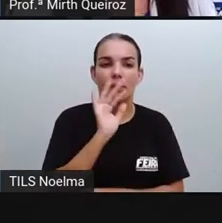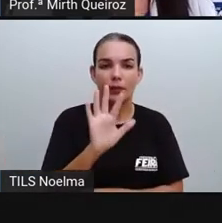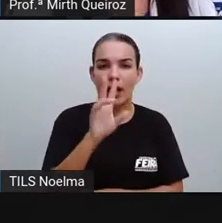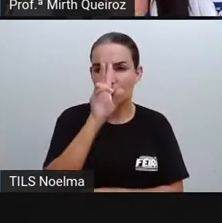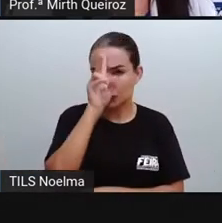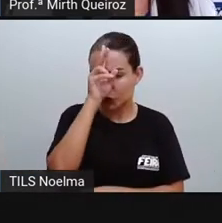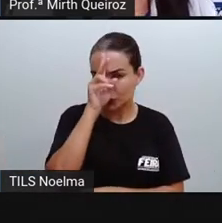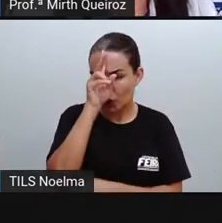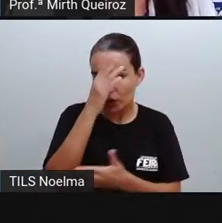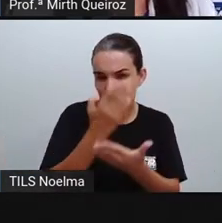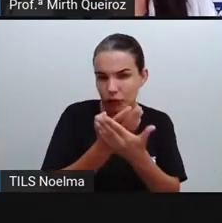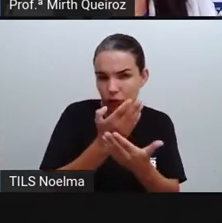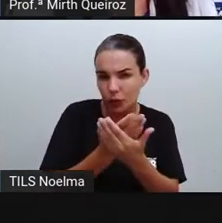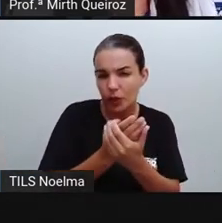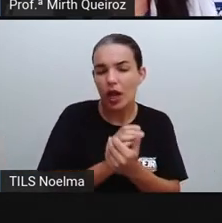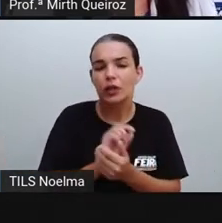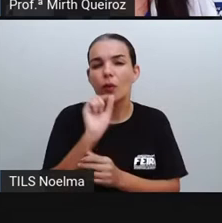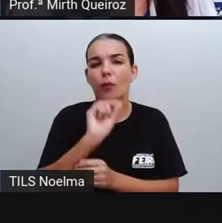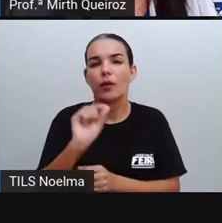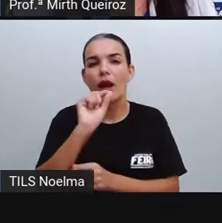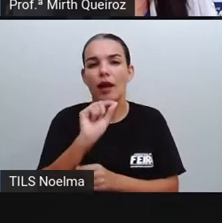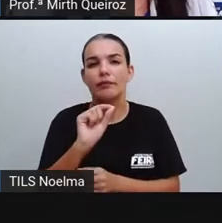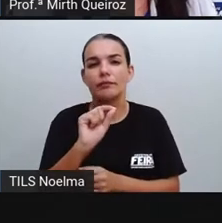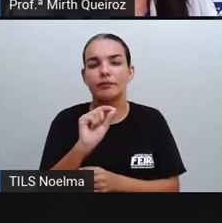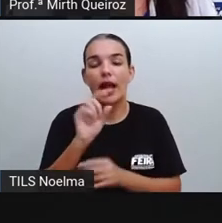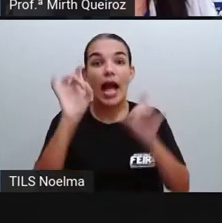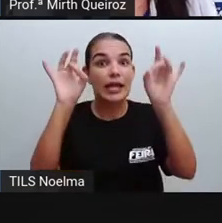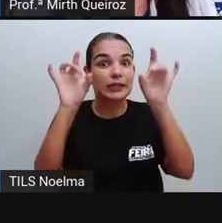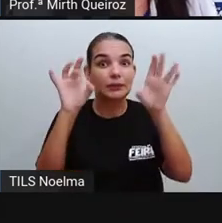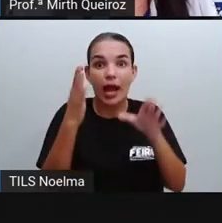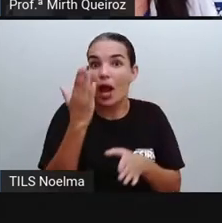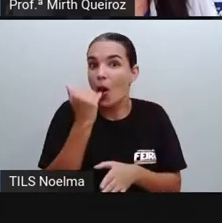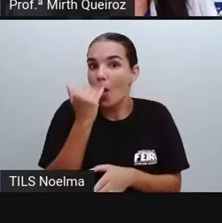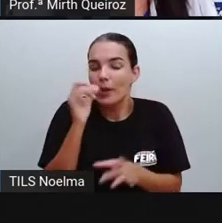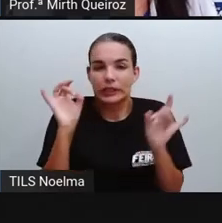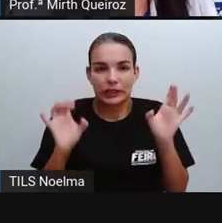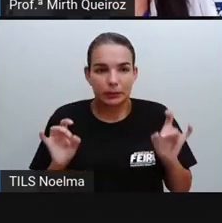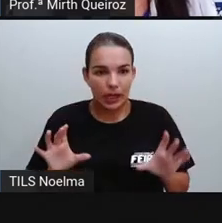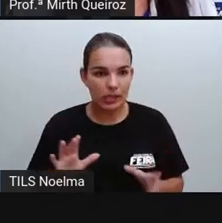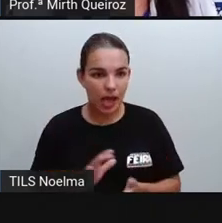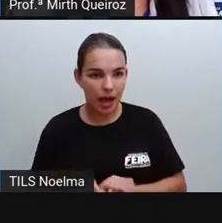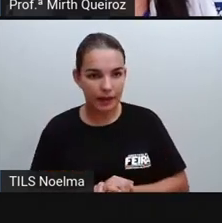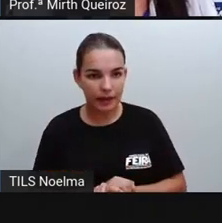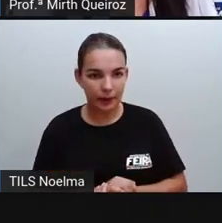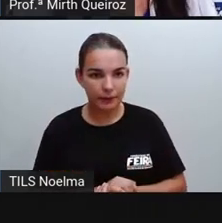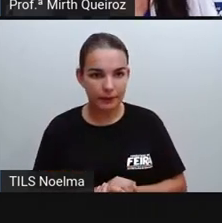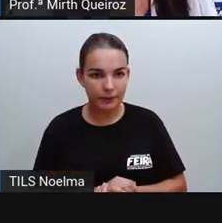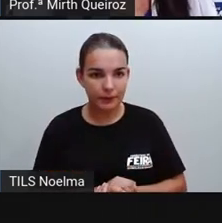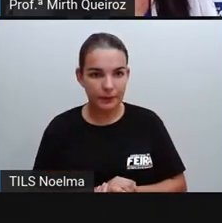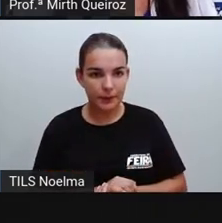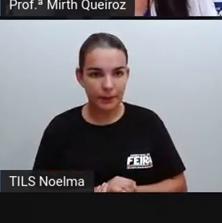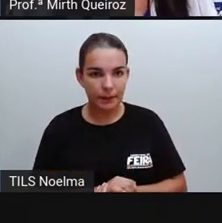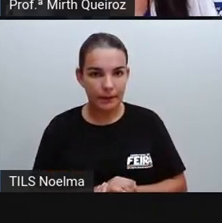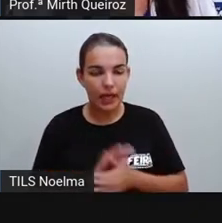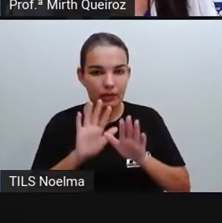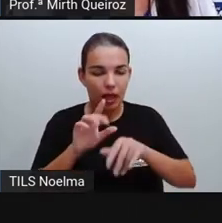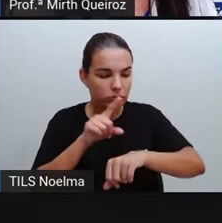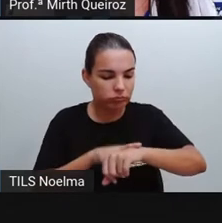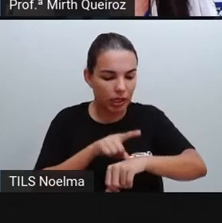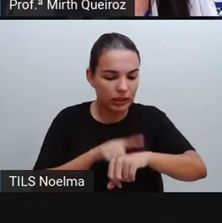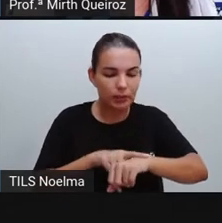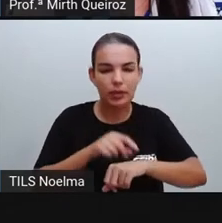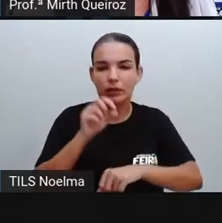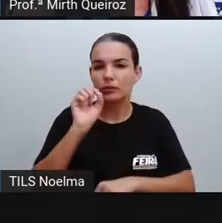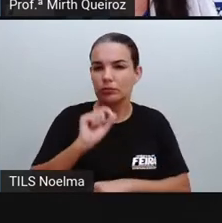quando a gente estava estudando sobre as especiarias, né? As especiarias, em determinado momento,